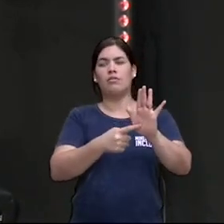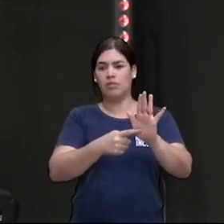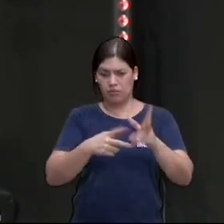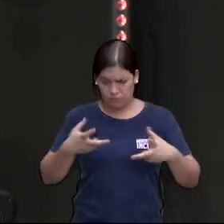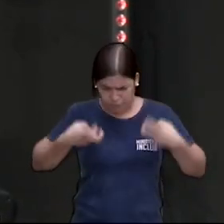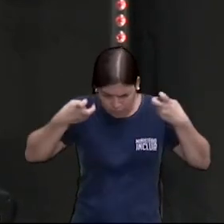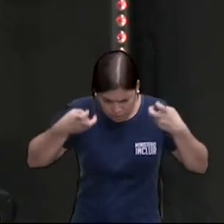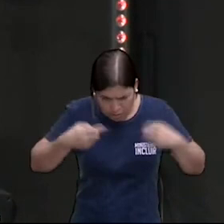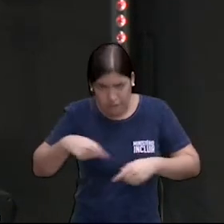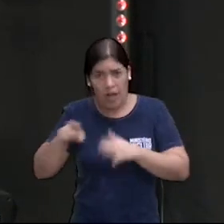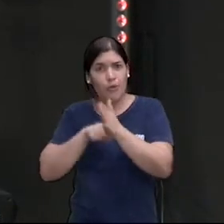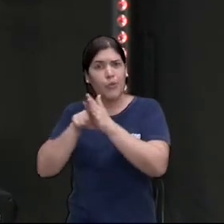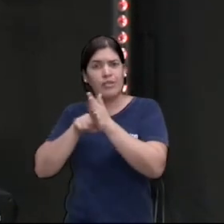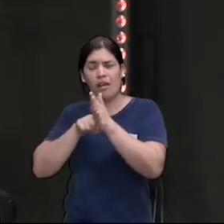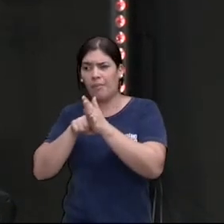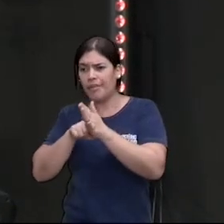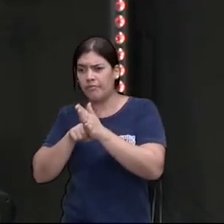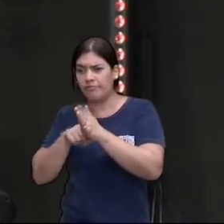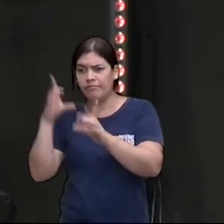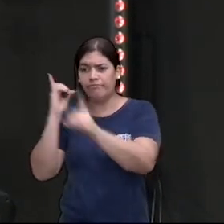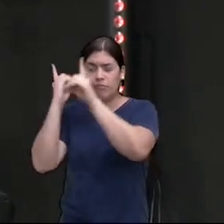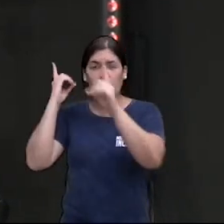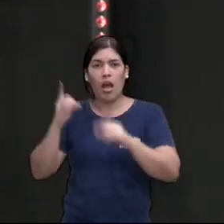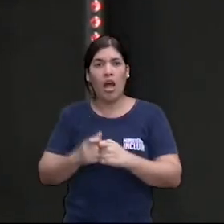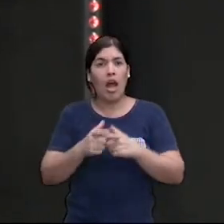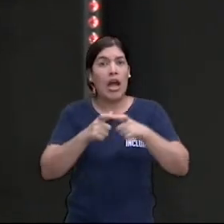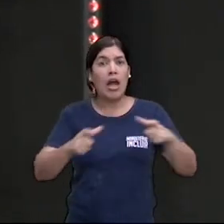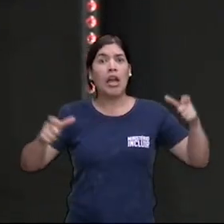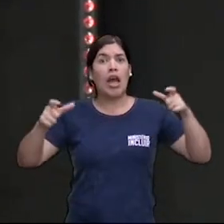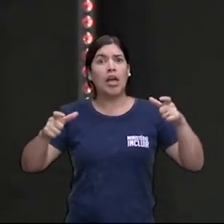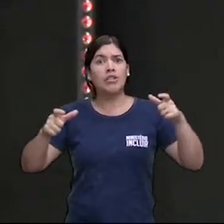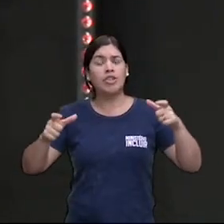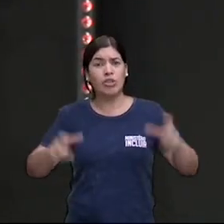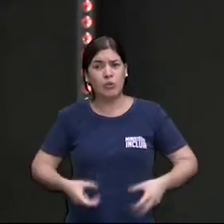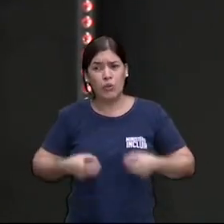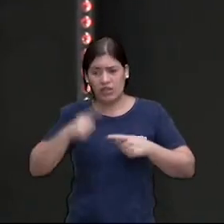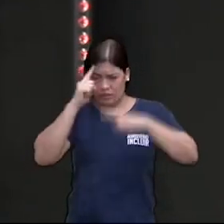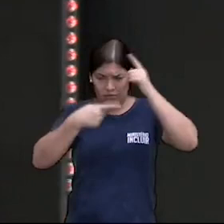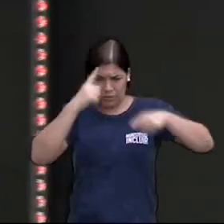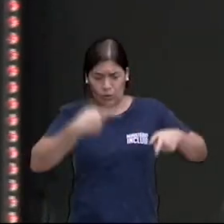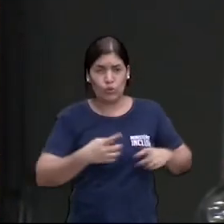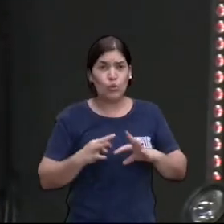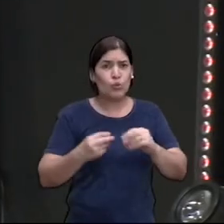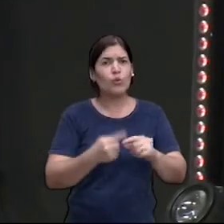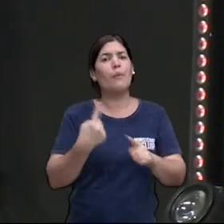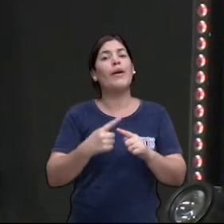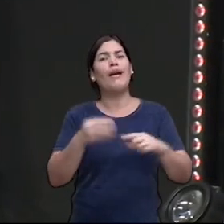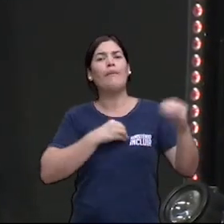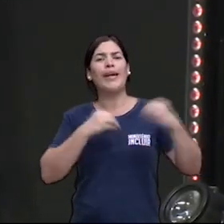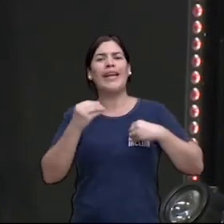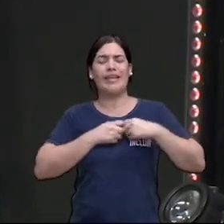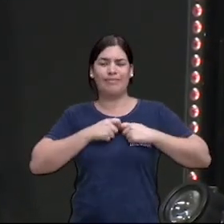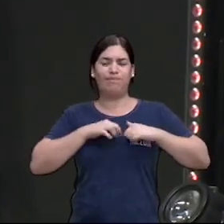Aí você vai lá fazer um exame, quando vai fazer um exame, ele está enorme, ele dominou tudo. Por quê? Porque a gente não teve a